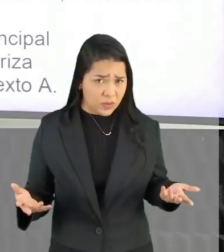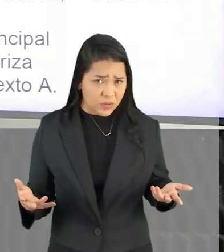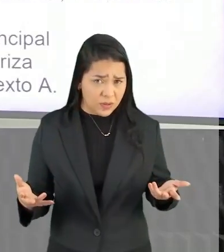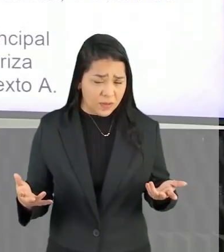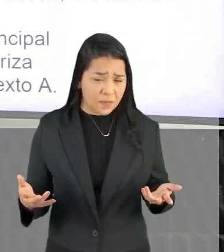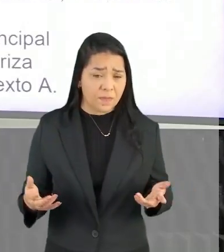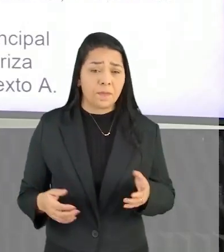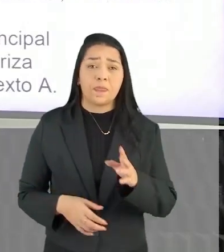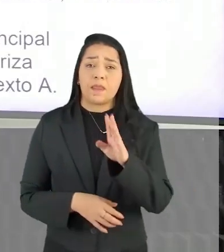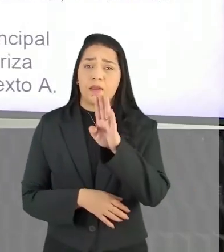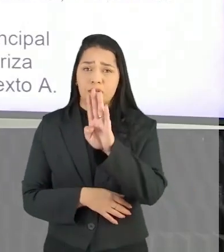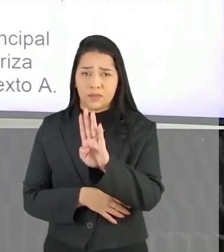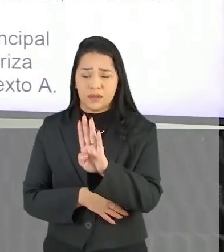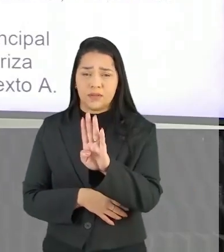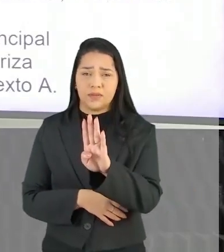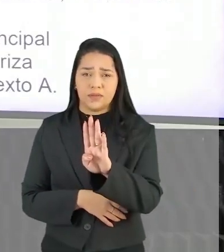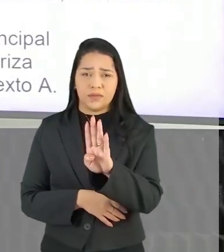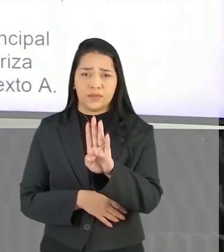Letra B.